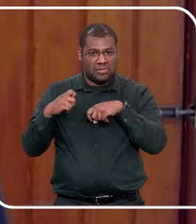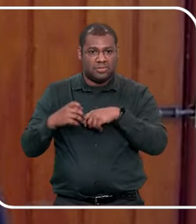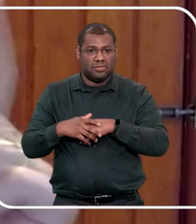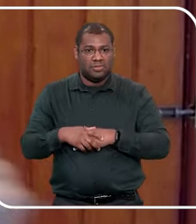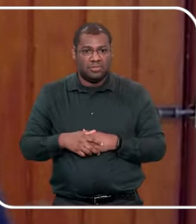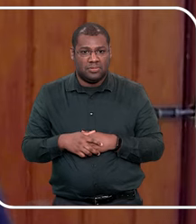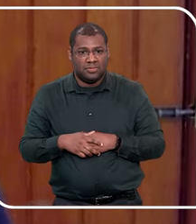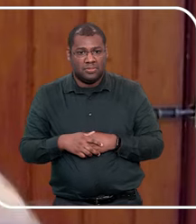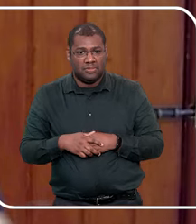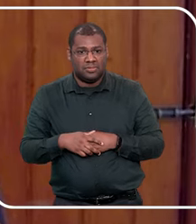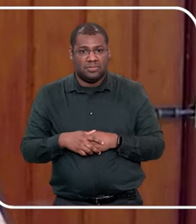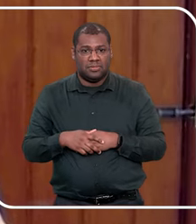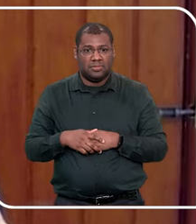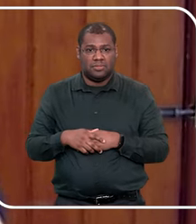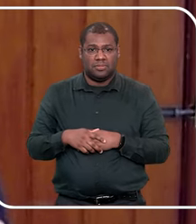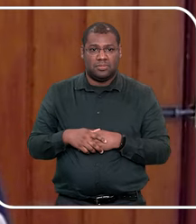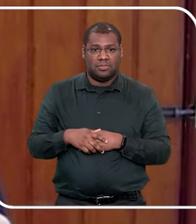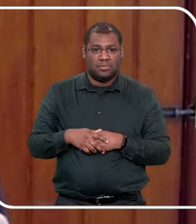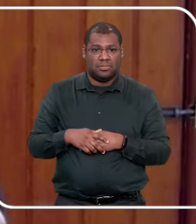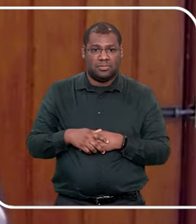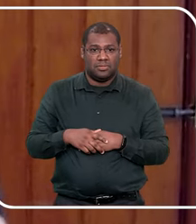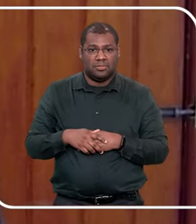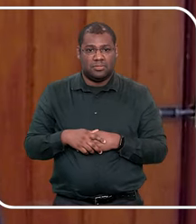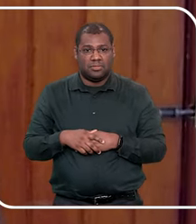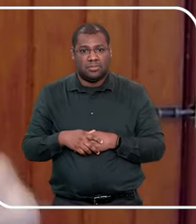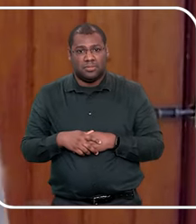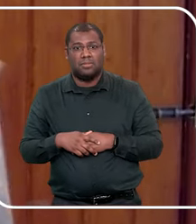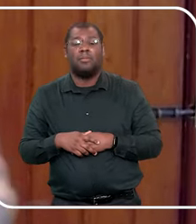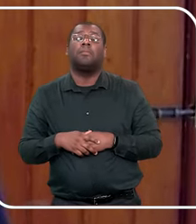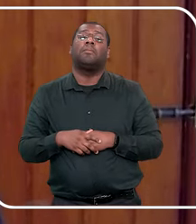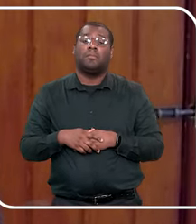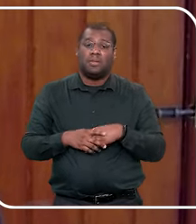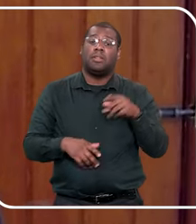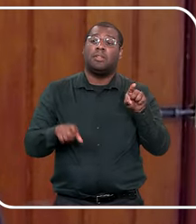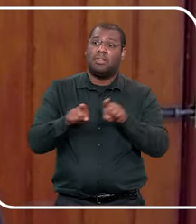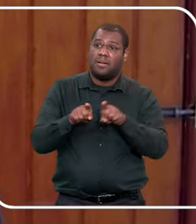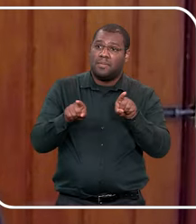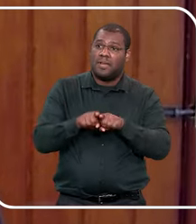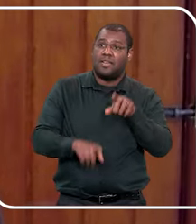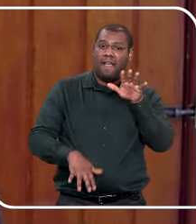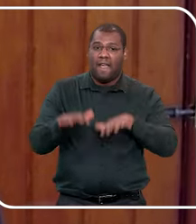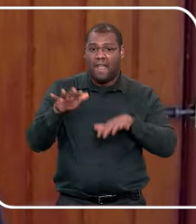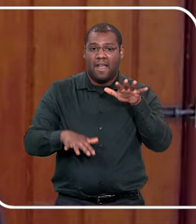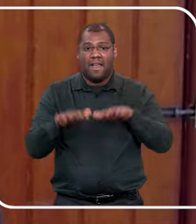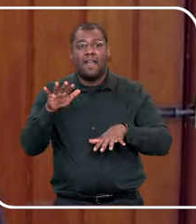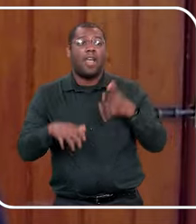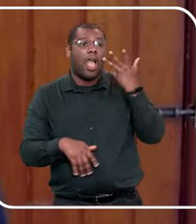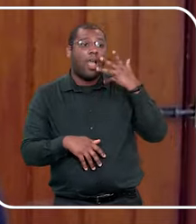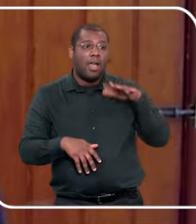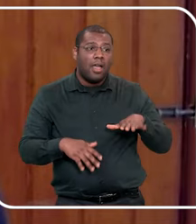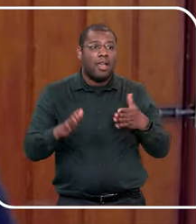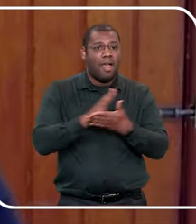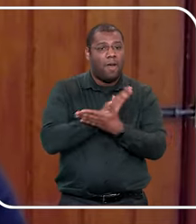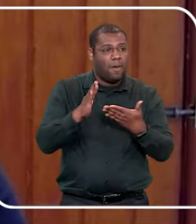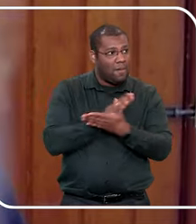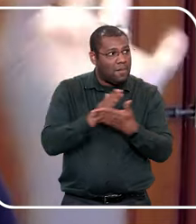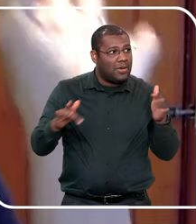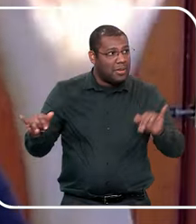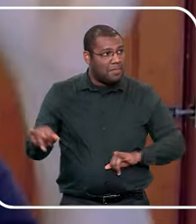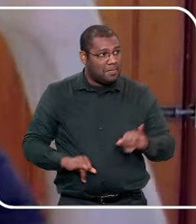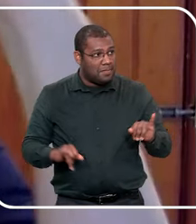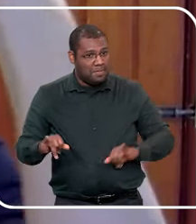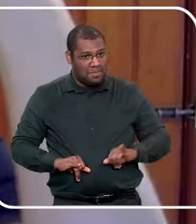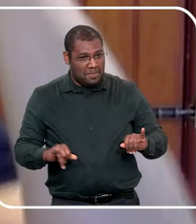eu não sei vocês, mas eu tinha muito primo, que fingia que tava dormindo pra escutar as histórias dos adultos, né, e a gente já fez isso